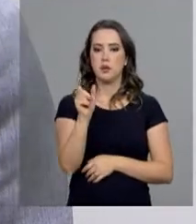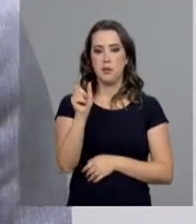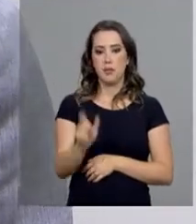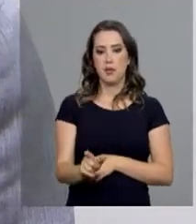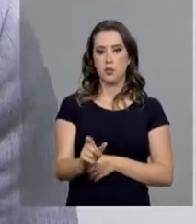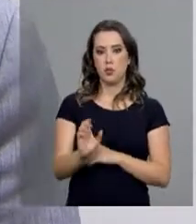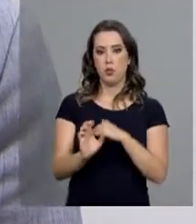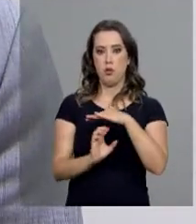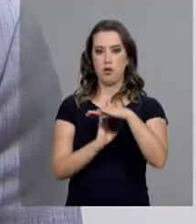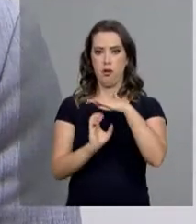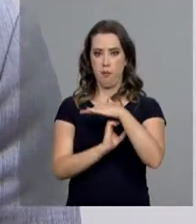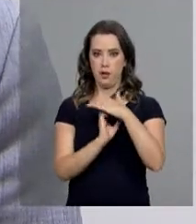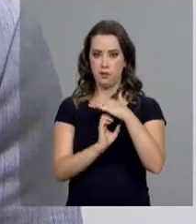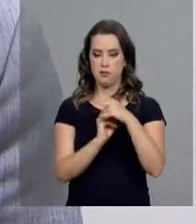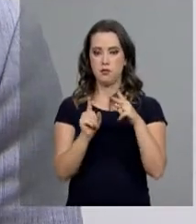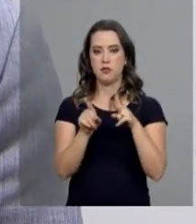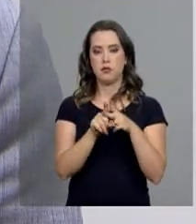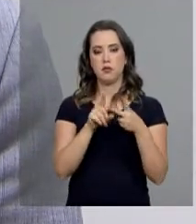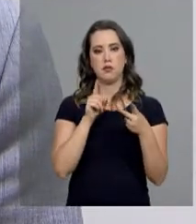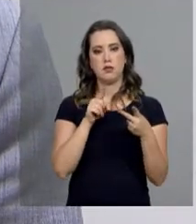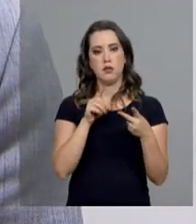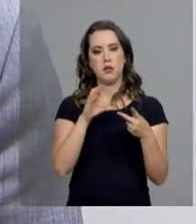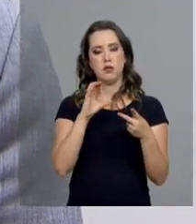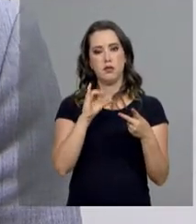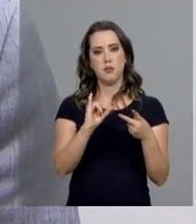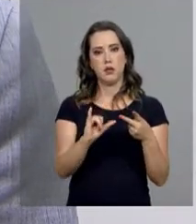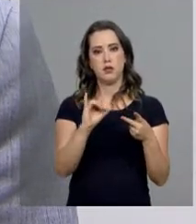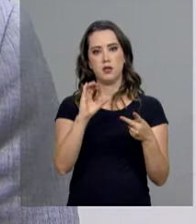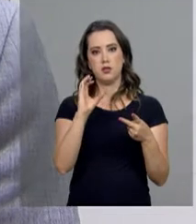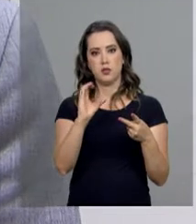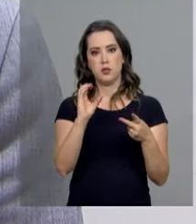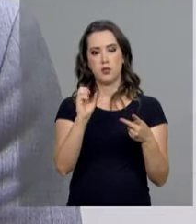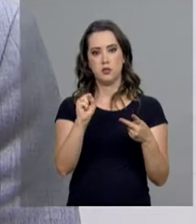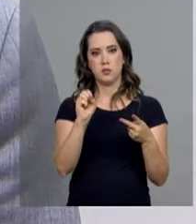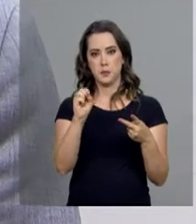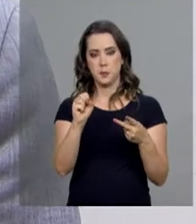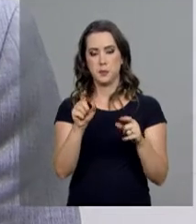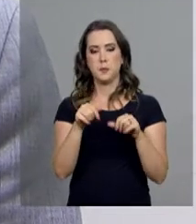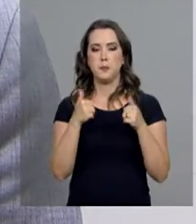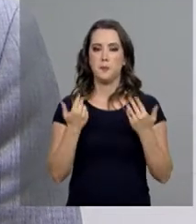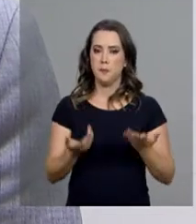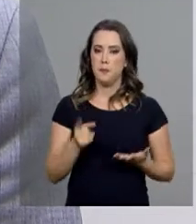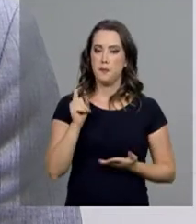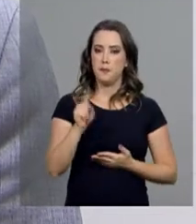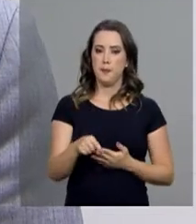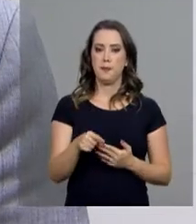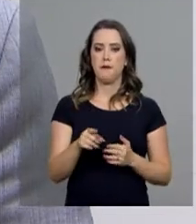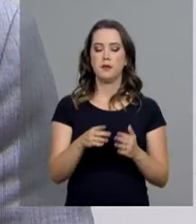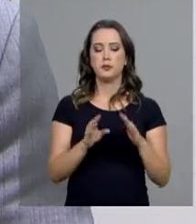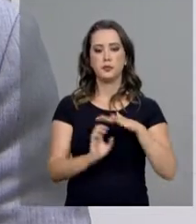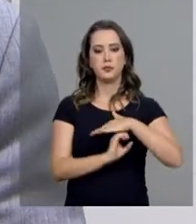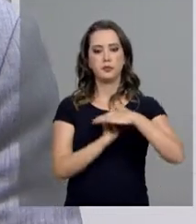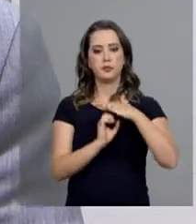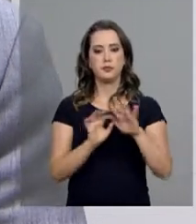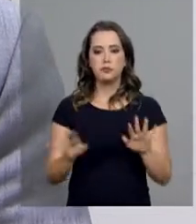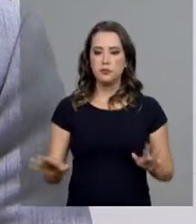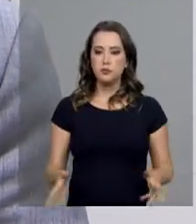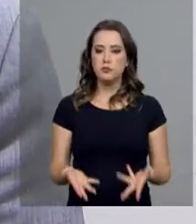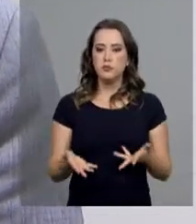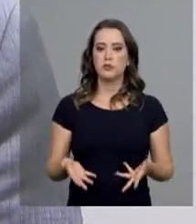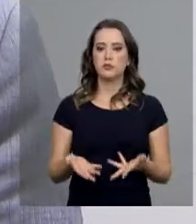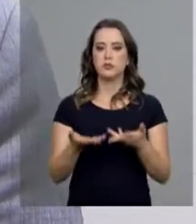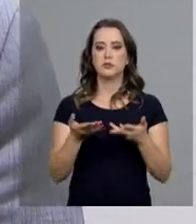jurídica e na contribuição social sobre o lucro líquido. Então, a empresa é estimulada